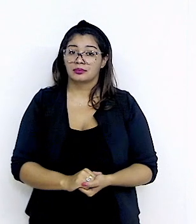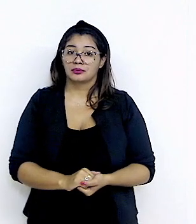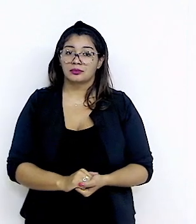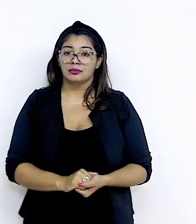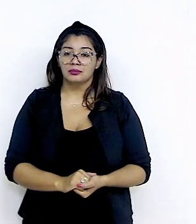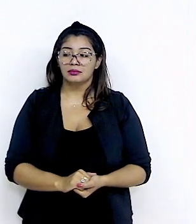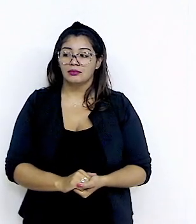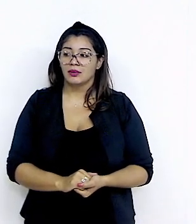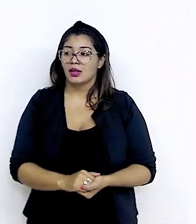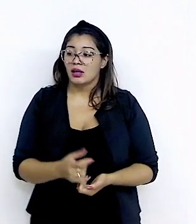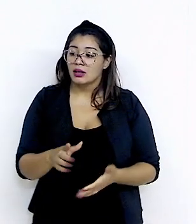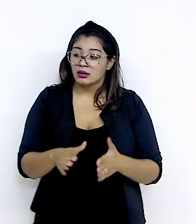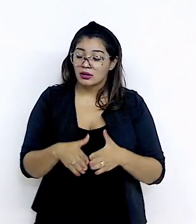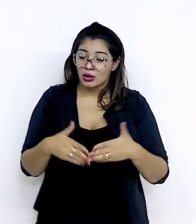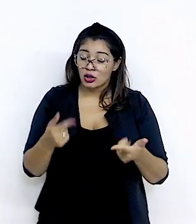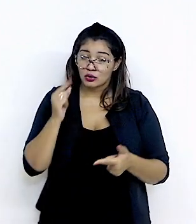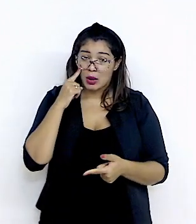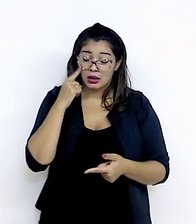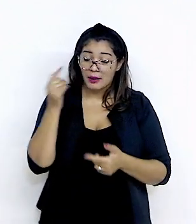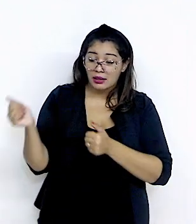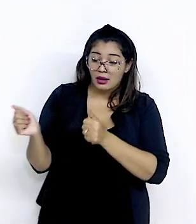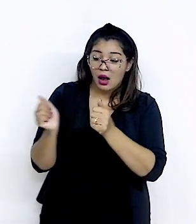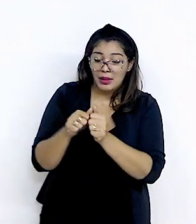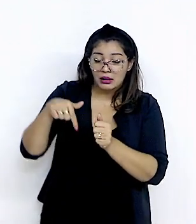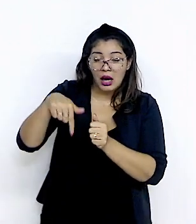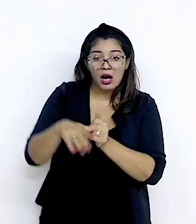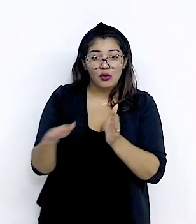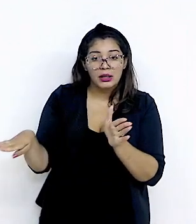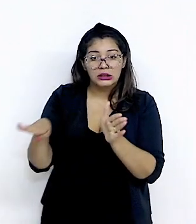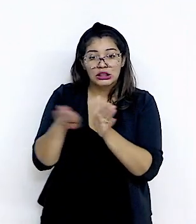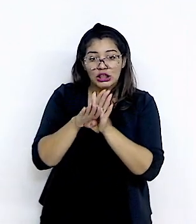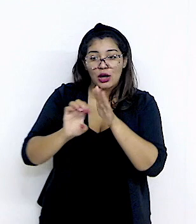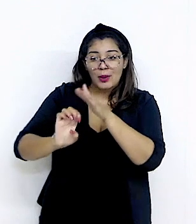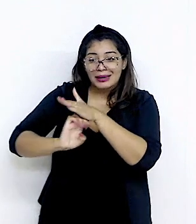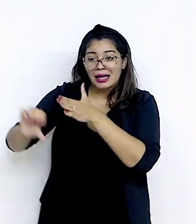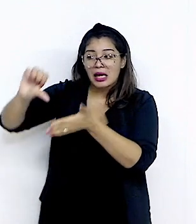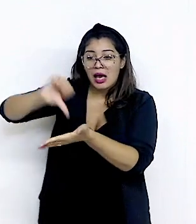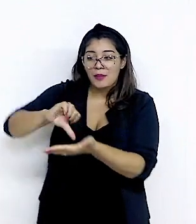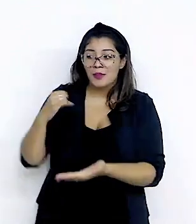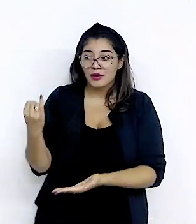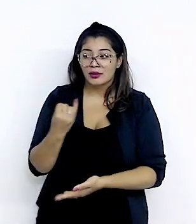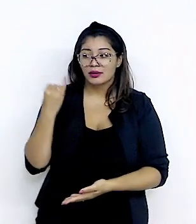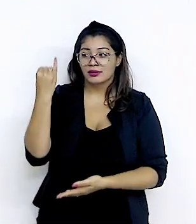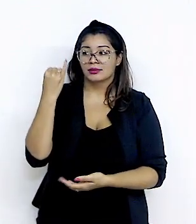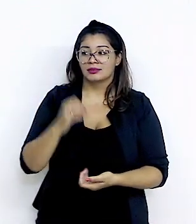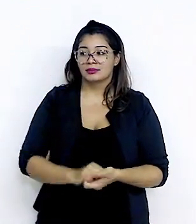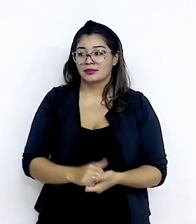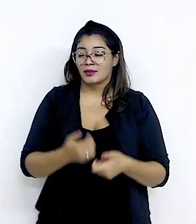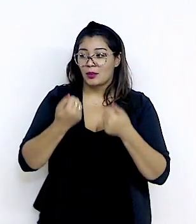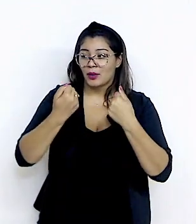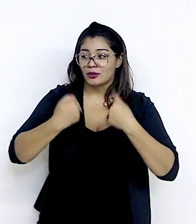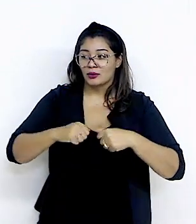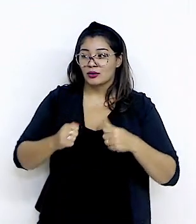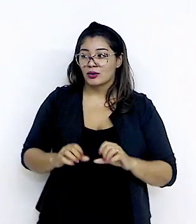não somente estabelecer parcerias aqui Para chegar ao mercado iraniano É importante Ou pode ser